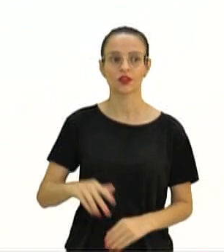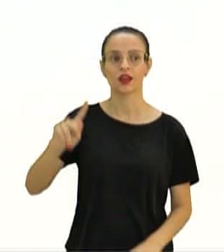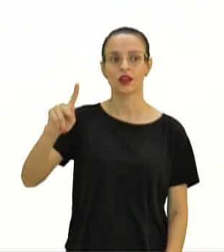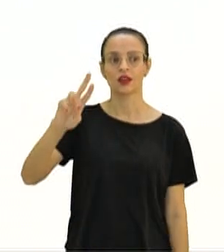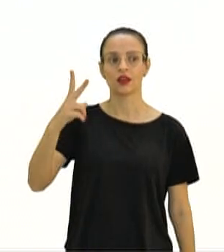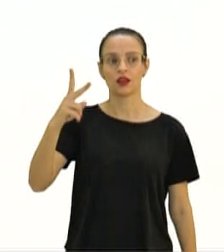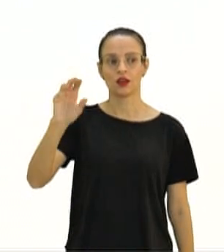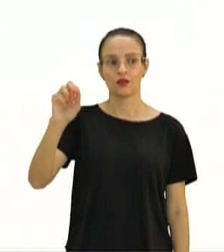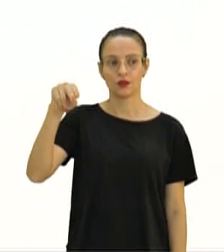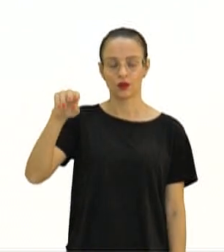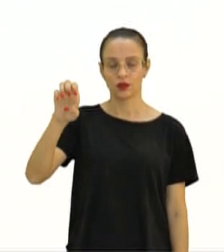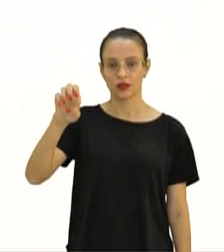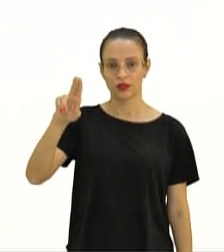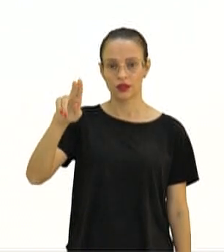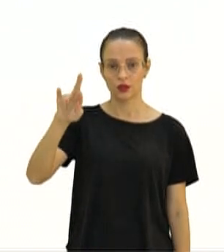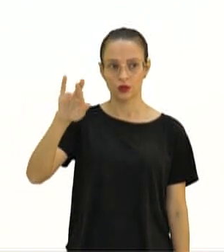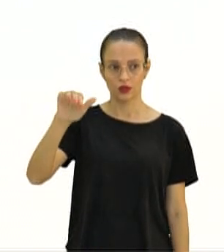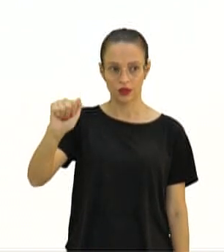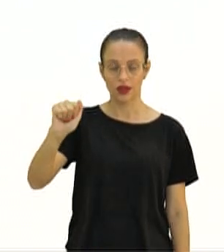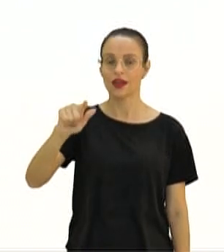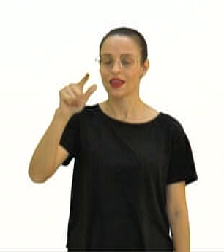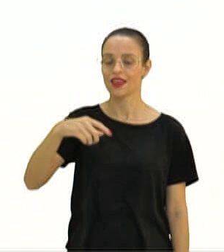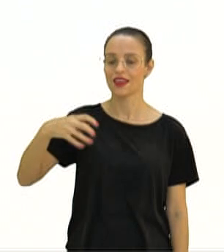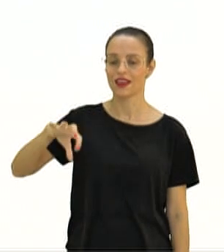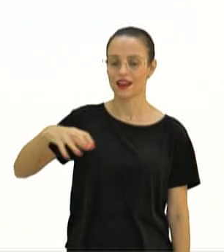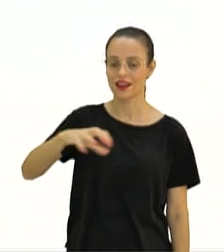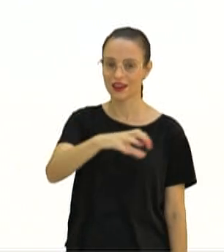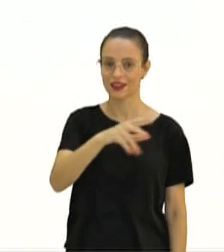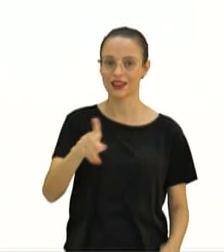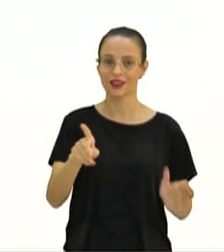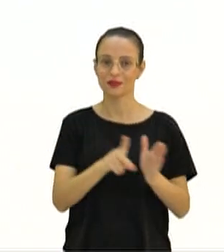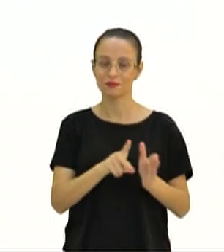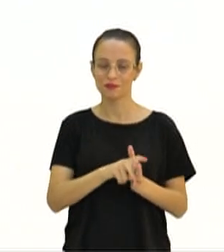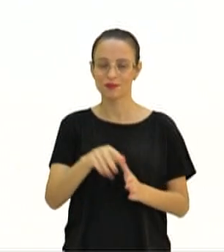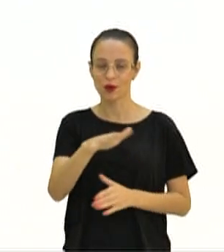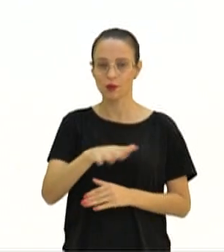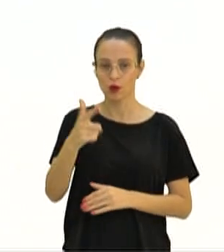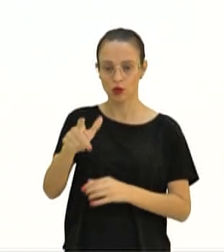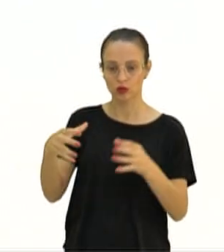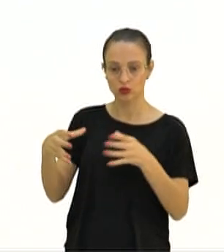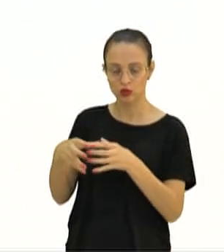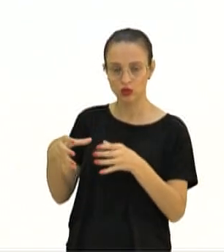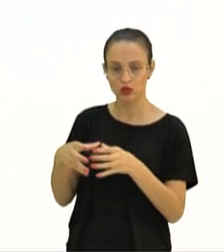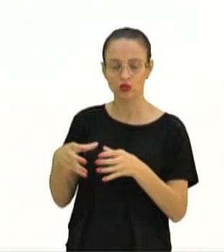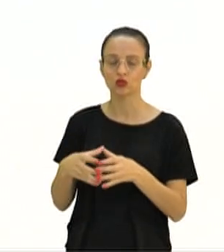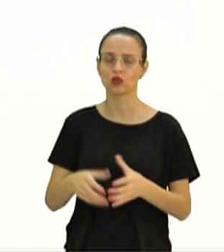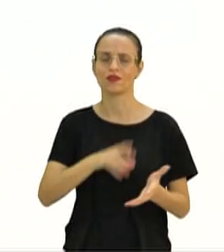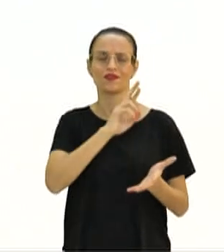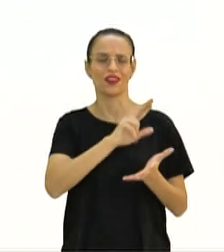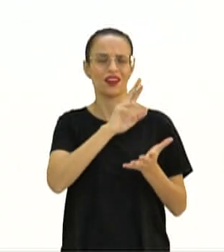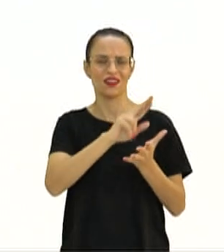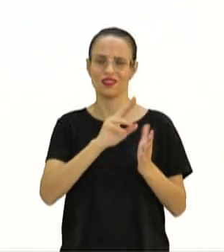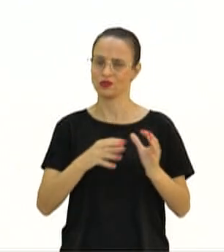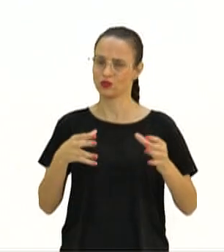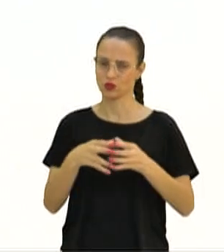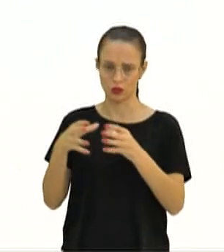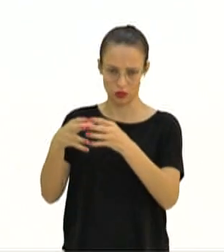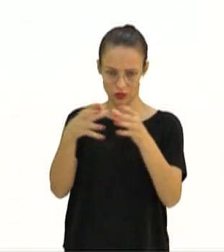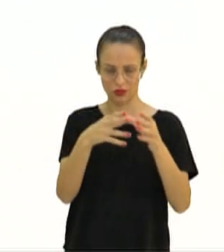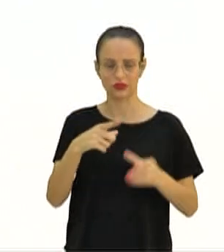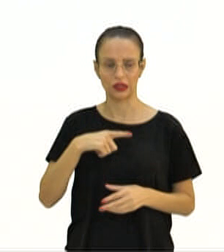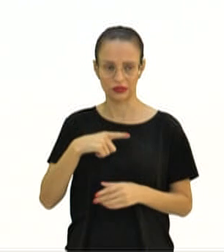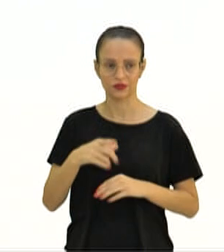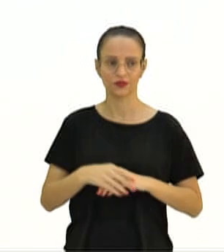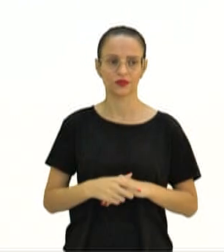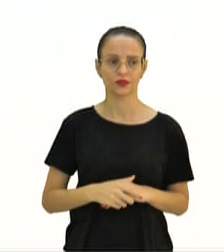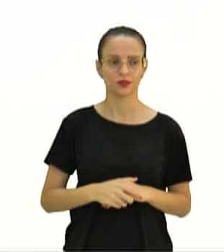sp são as aranhas pertencentes ao grupo das armadeiras. Então, tem Foneutra fera, Foneutra nigriventer, por exemplo.